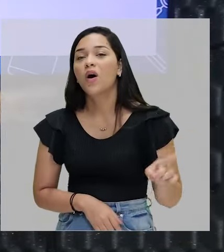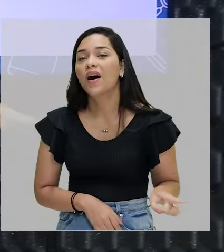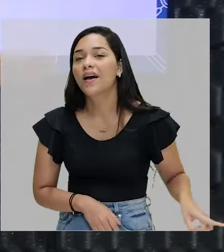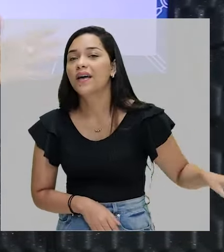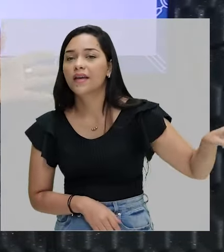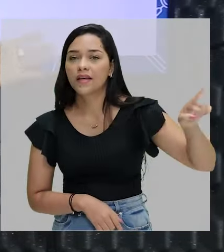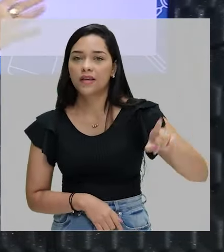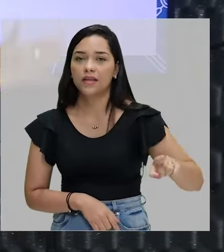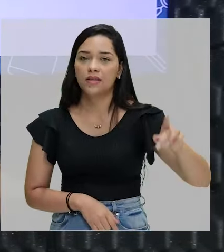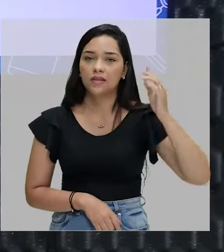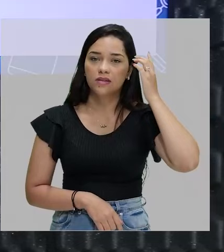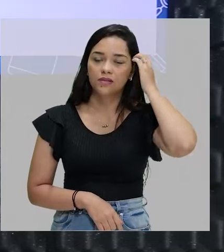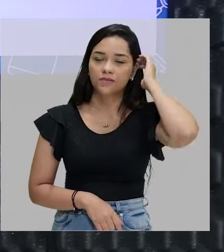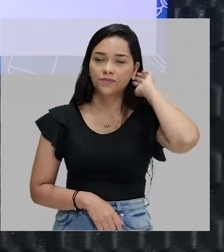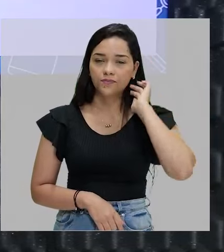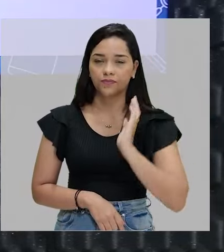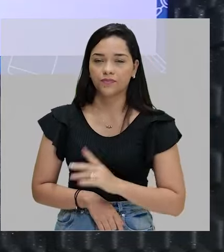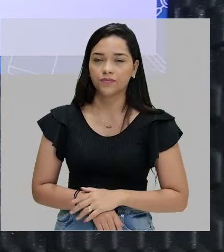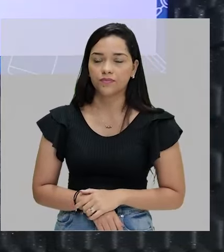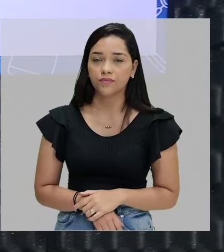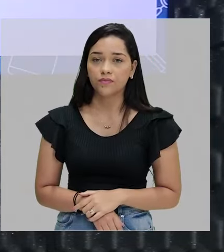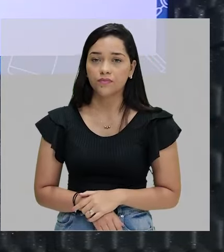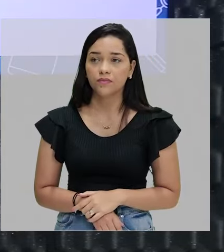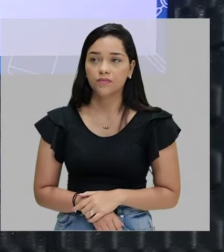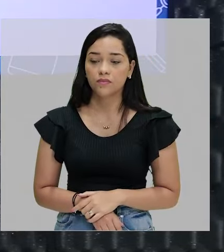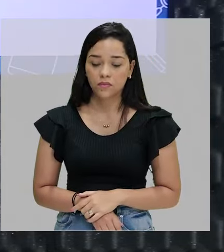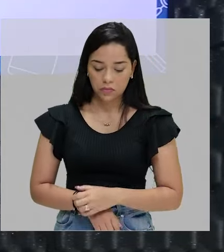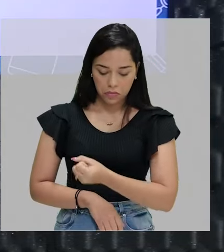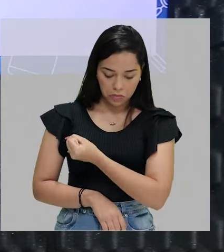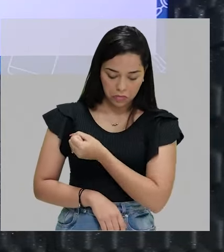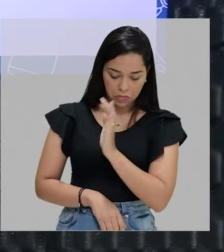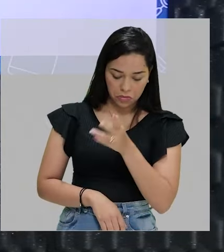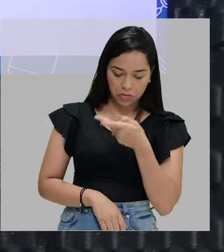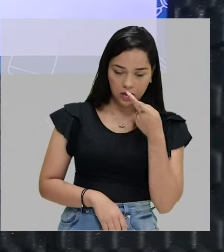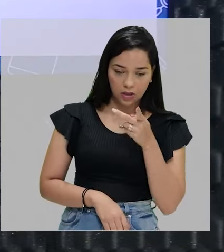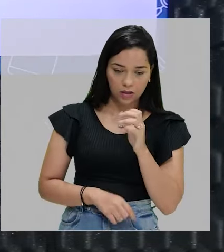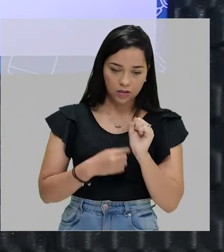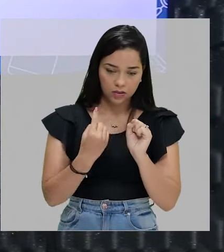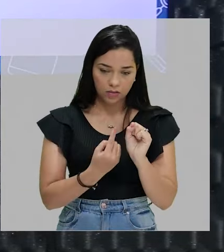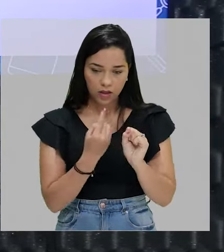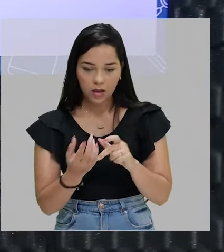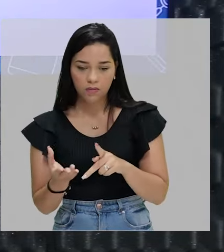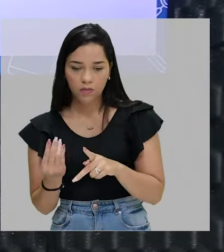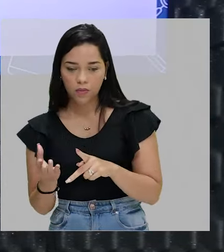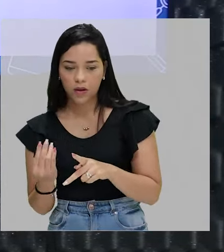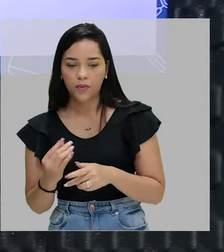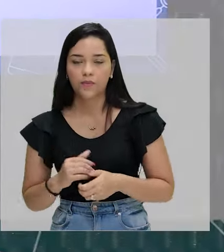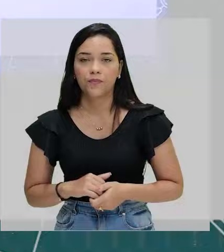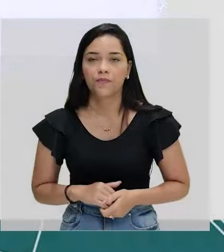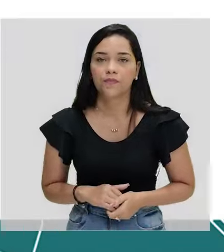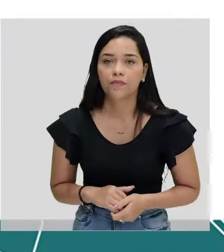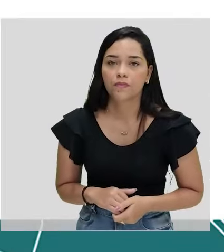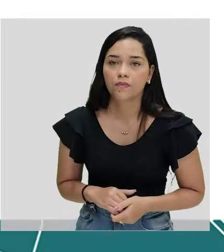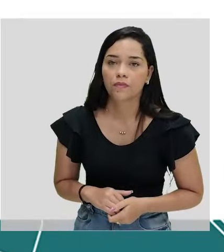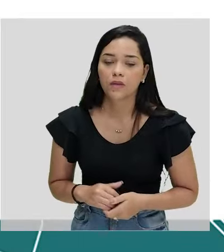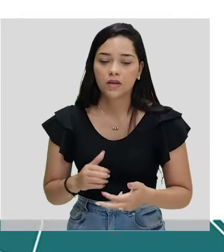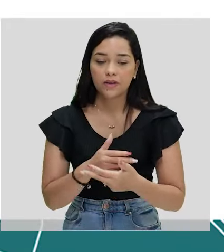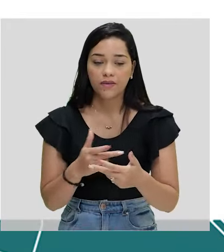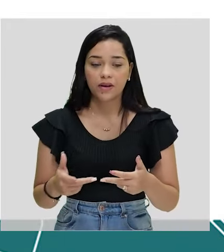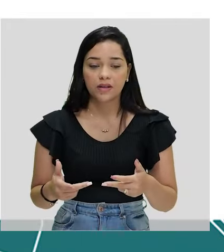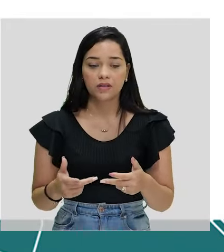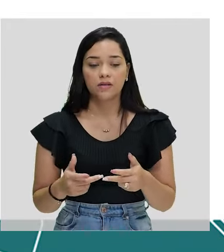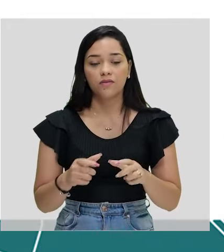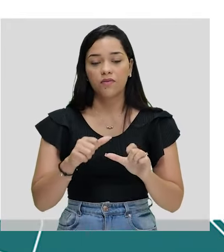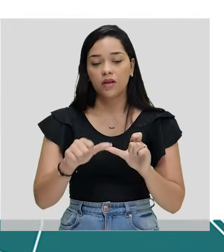ou ela, ou eles, ou elas, plural. O número já está aqui, singular e plural. Tá bom? Essas flexões